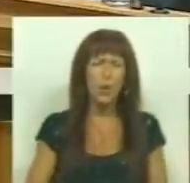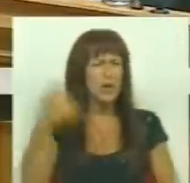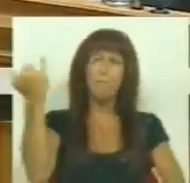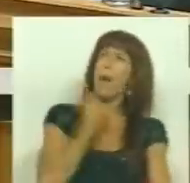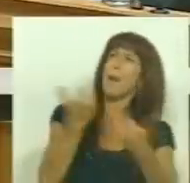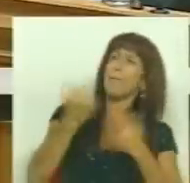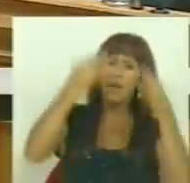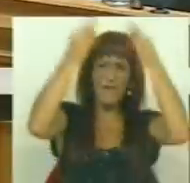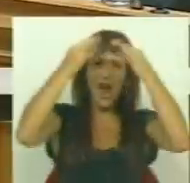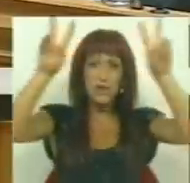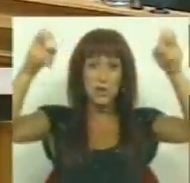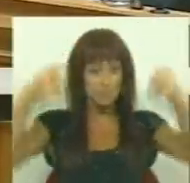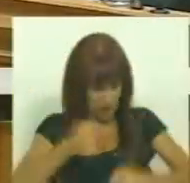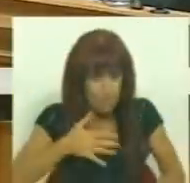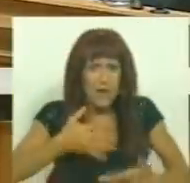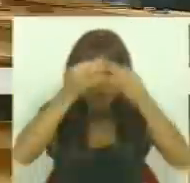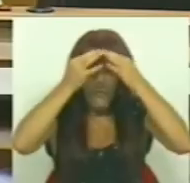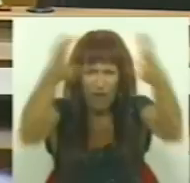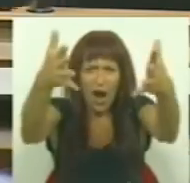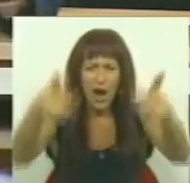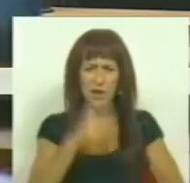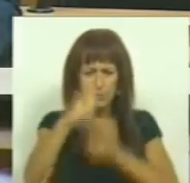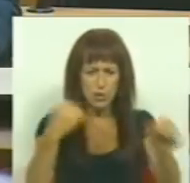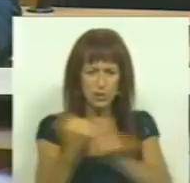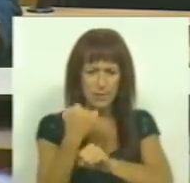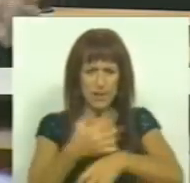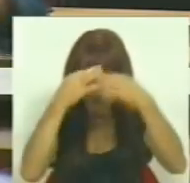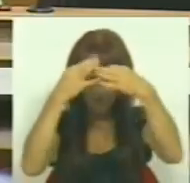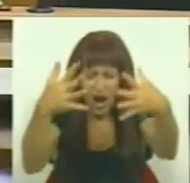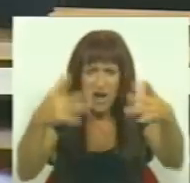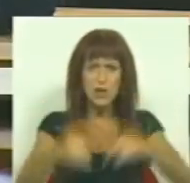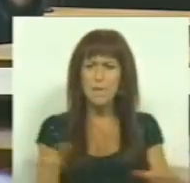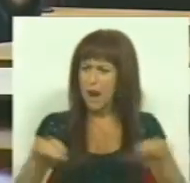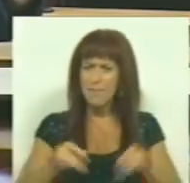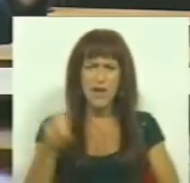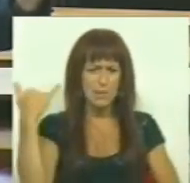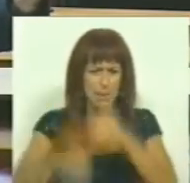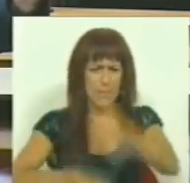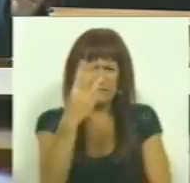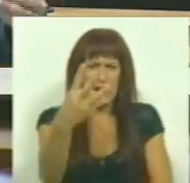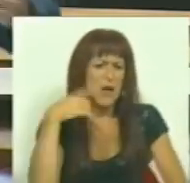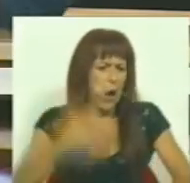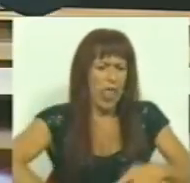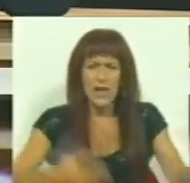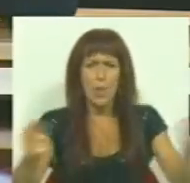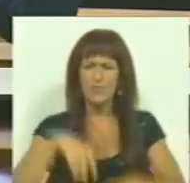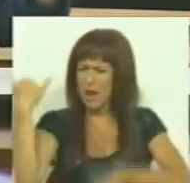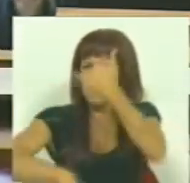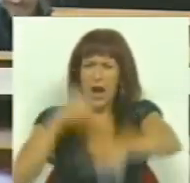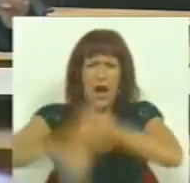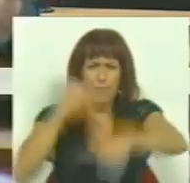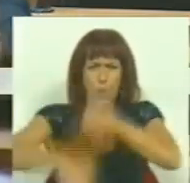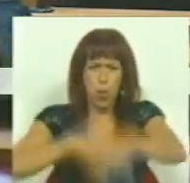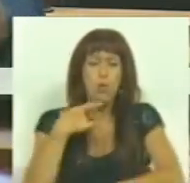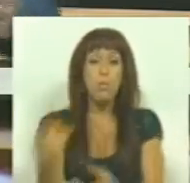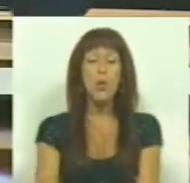pancadas, estão estas empresas, estão os trabalhadores. São muito mais que 3 pancadas. Já são pancadas demais.